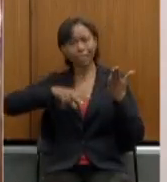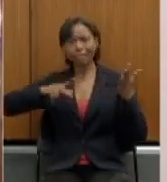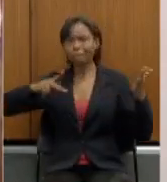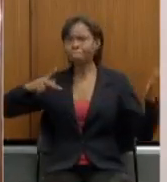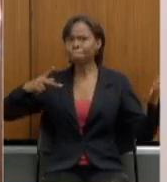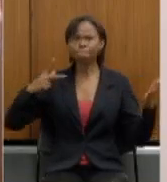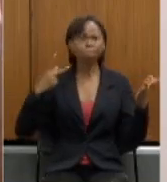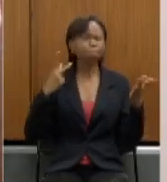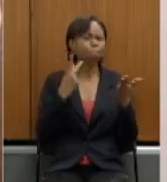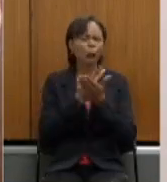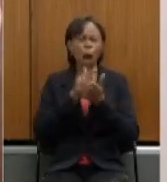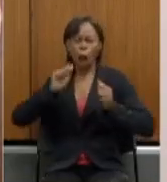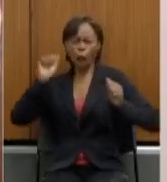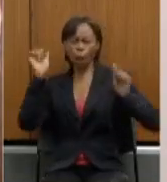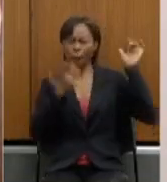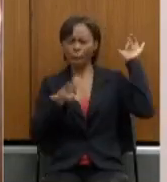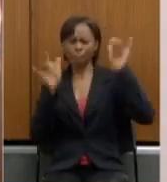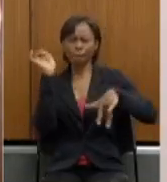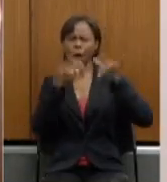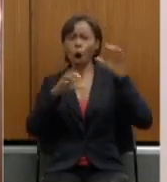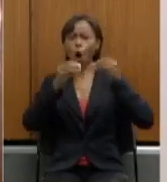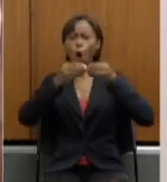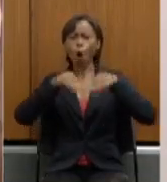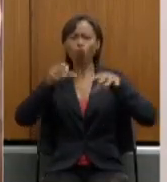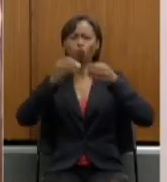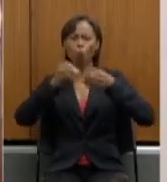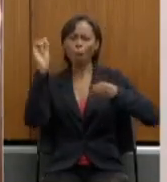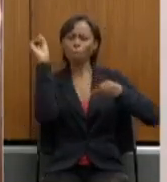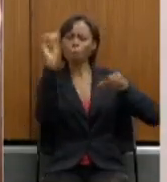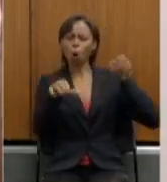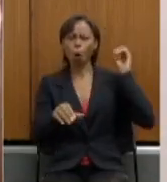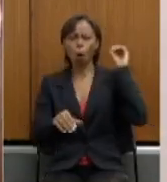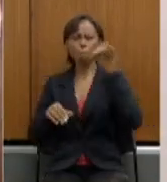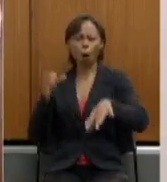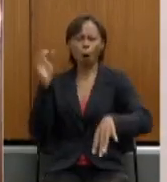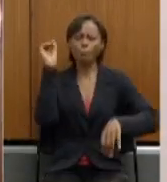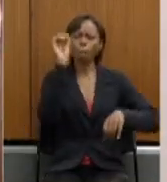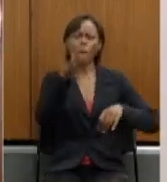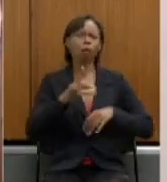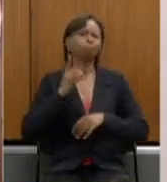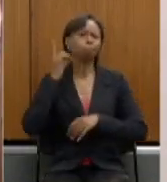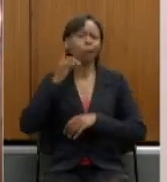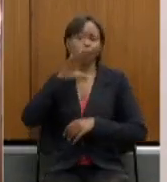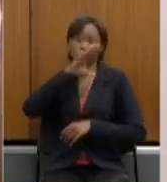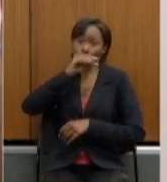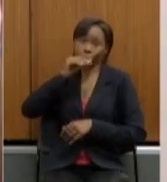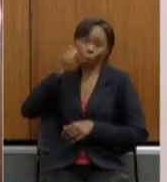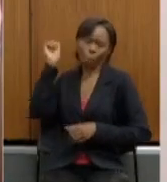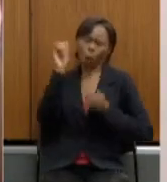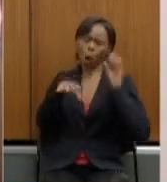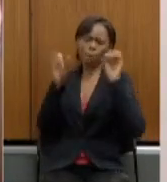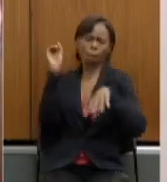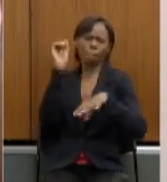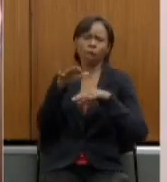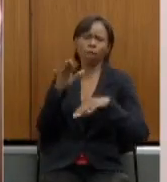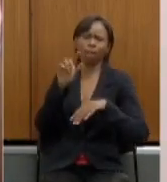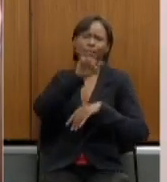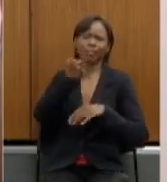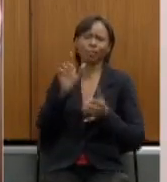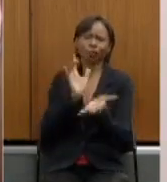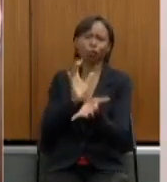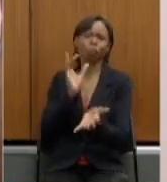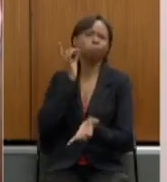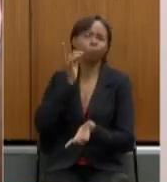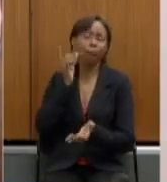chuva de ovos para todos os deputados pelos servidores que lá se encontravam em sua maioria agentes